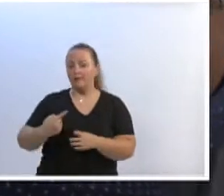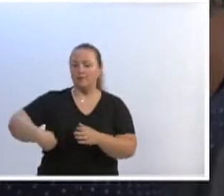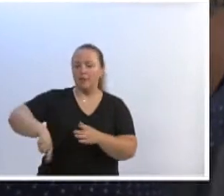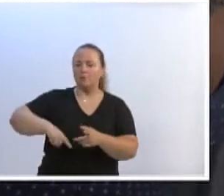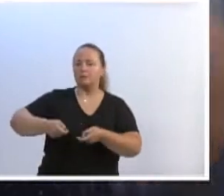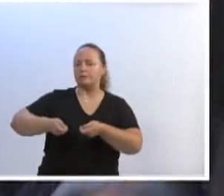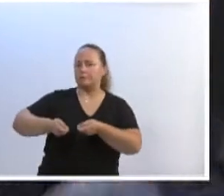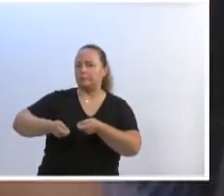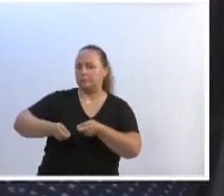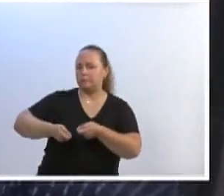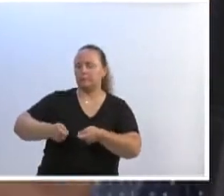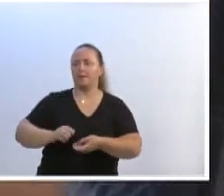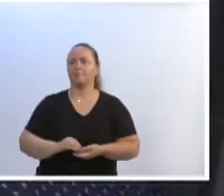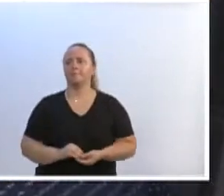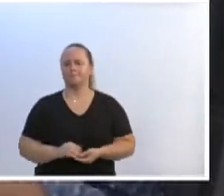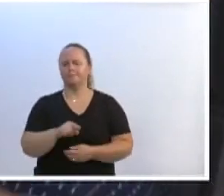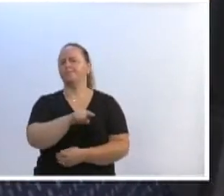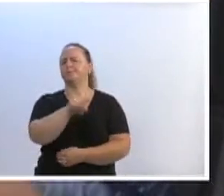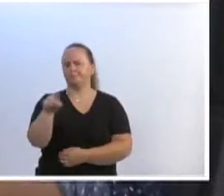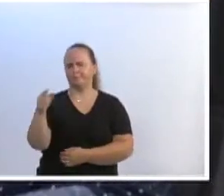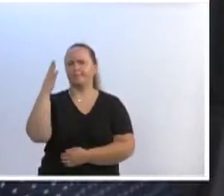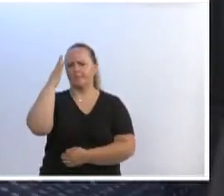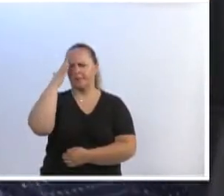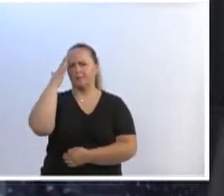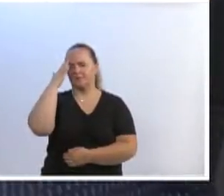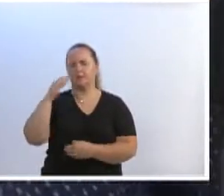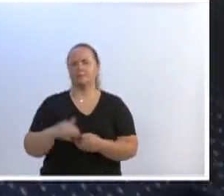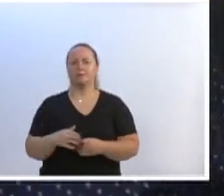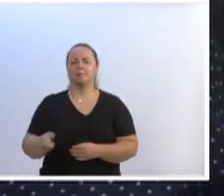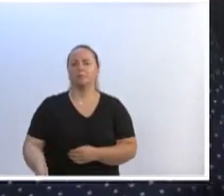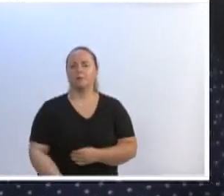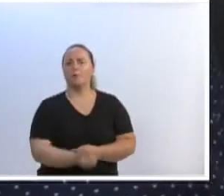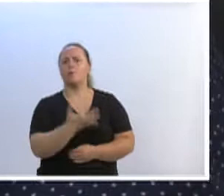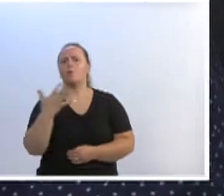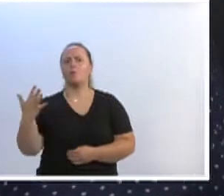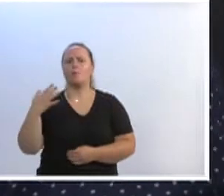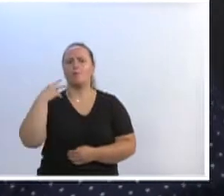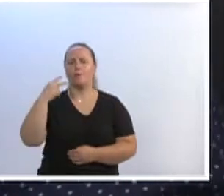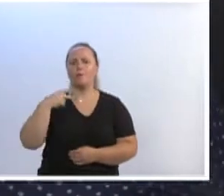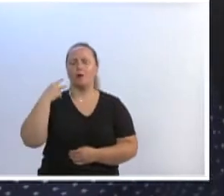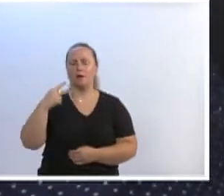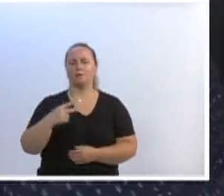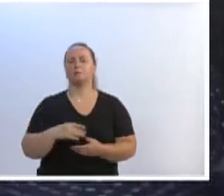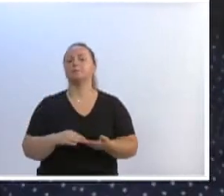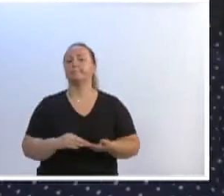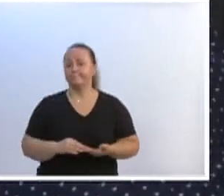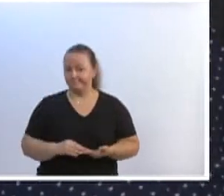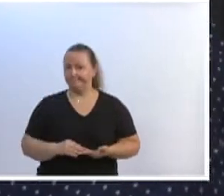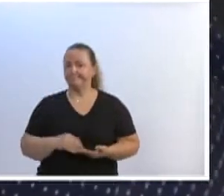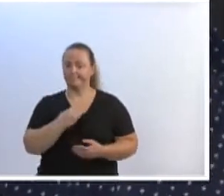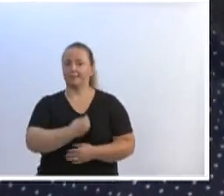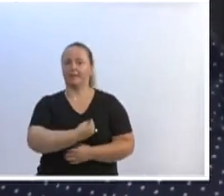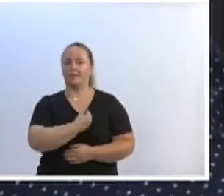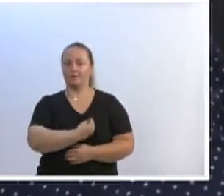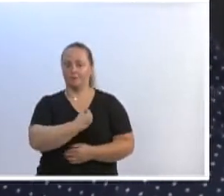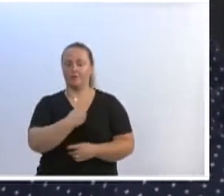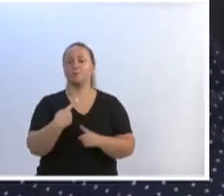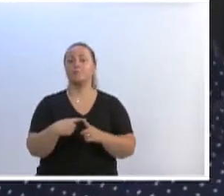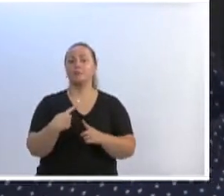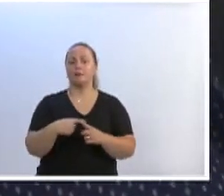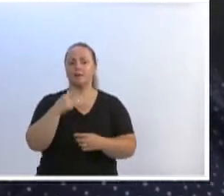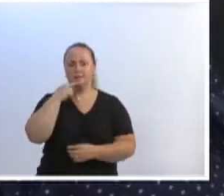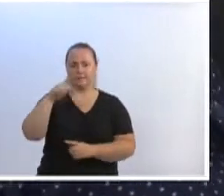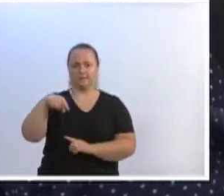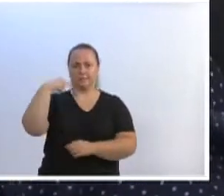bem sabe, quantos vereadores estavam lá, porque essa semana e semana que vem, essa semana, vereadorito, e passaram a sacolinha, fazer que nem o vereador